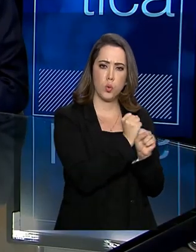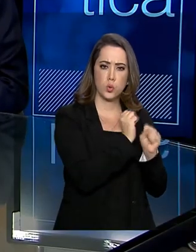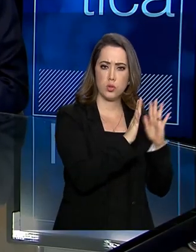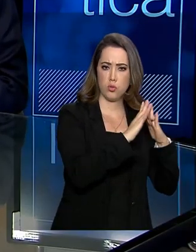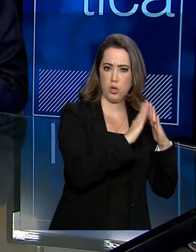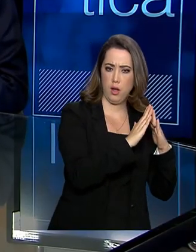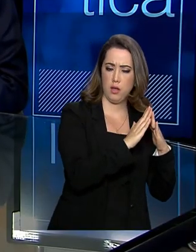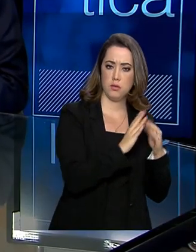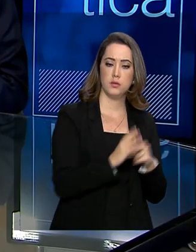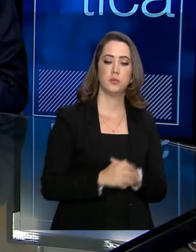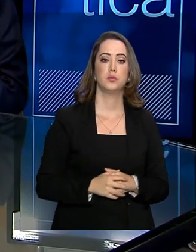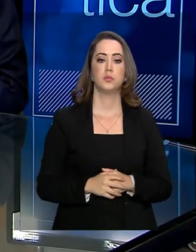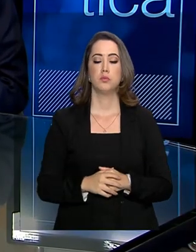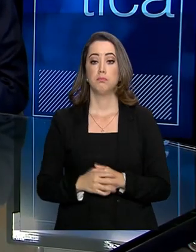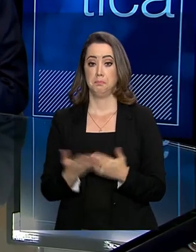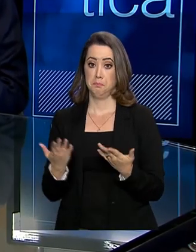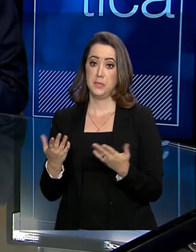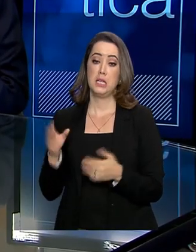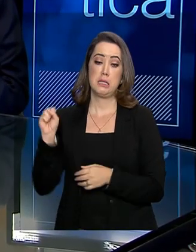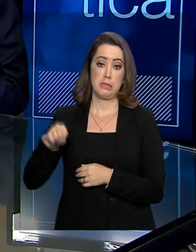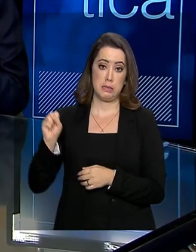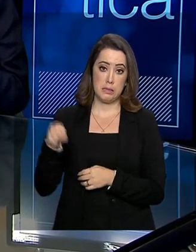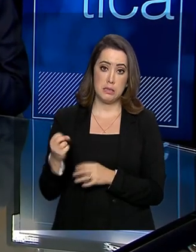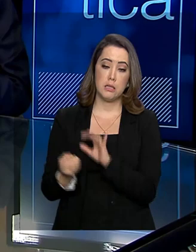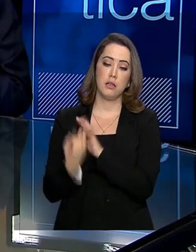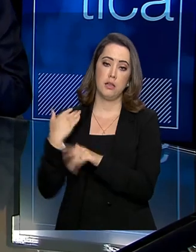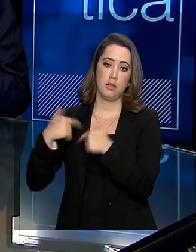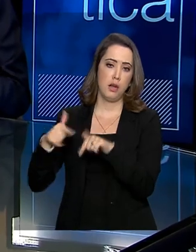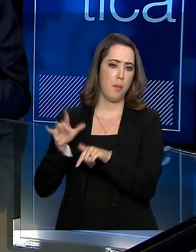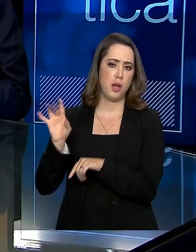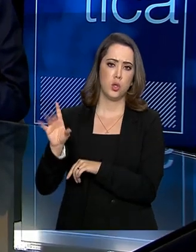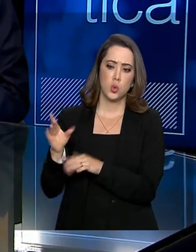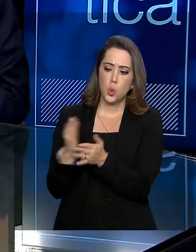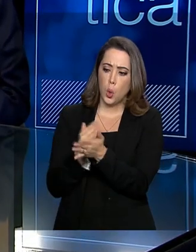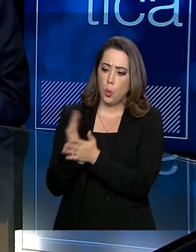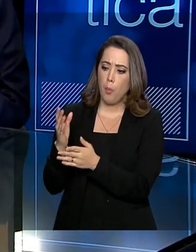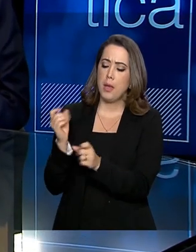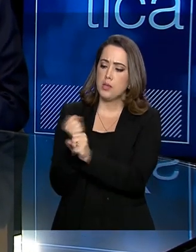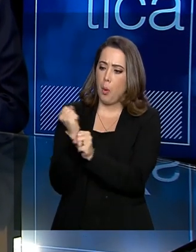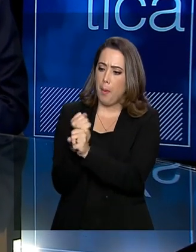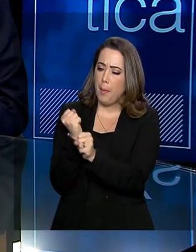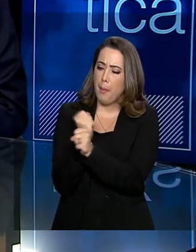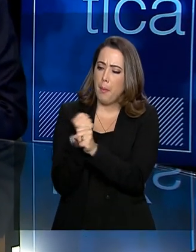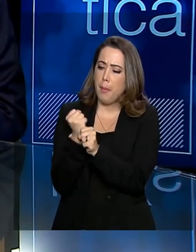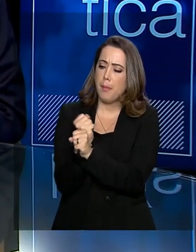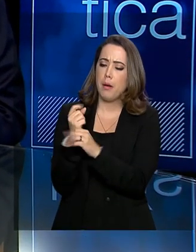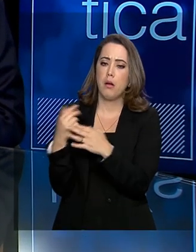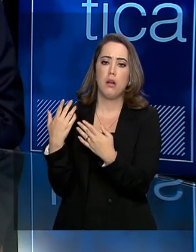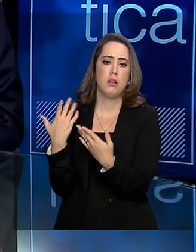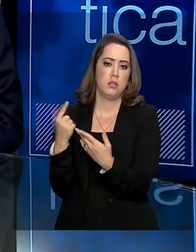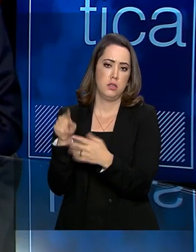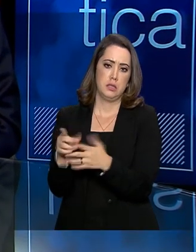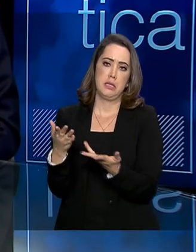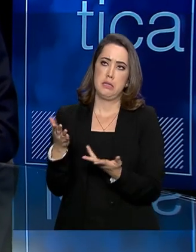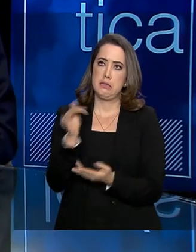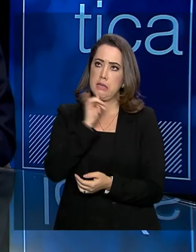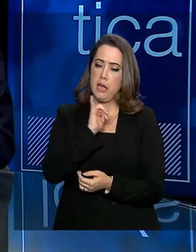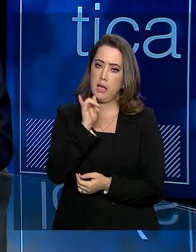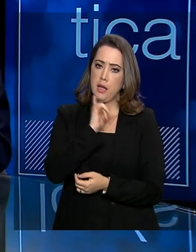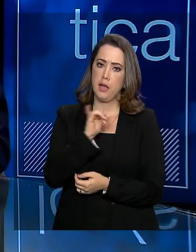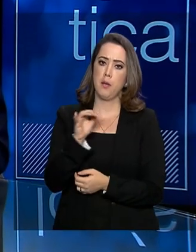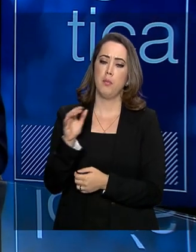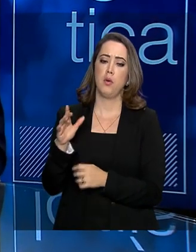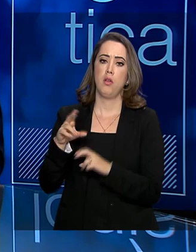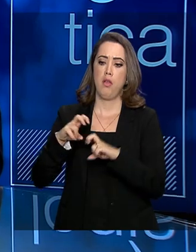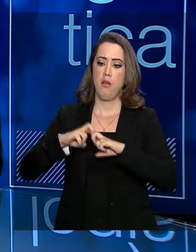infraestrutura, ela gera emprego não só na hora da execução, no momento que está sendo executada a obra. E aí eu trago o número da Ferrovia e Integração Oeste-Leste,